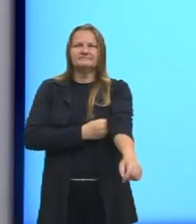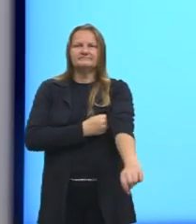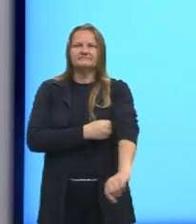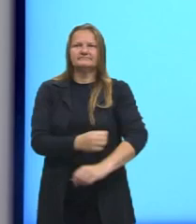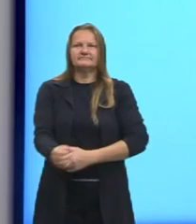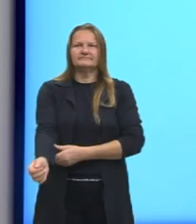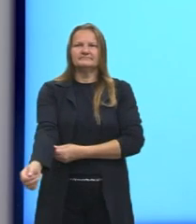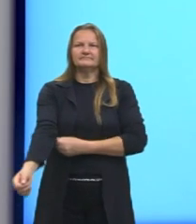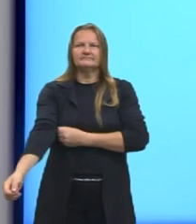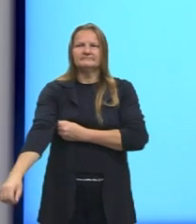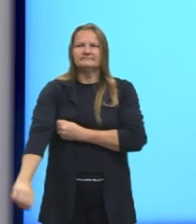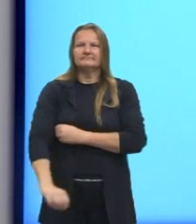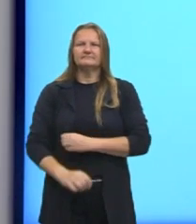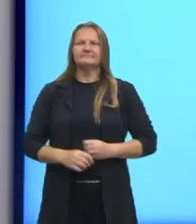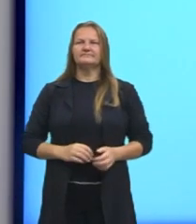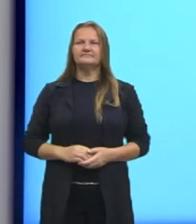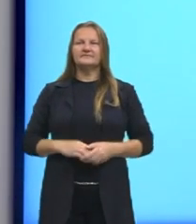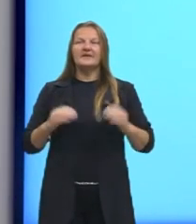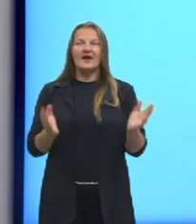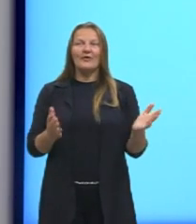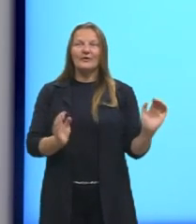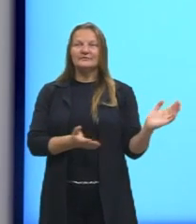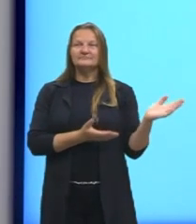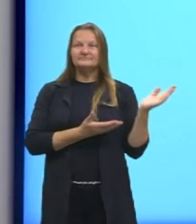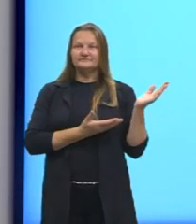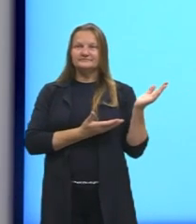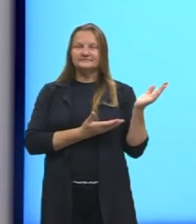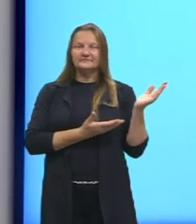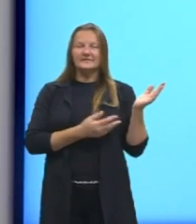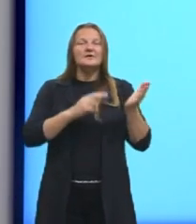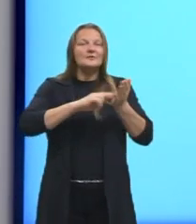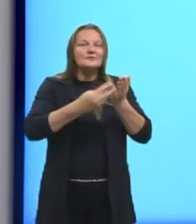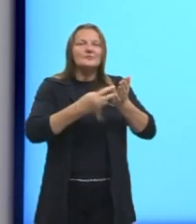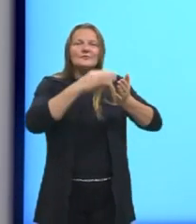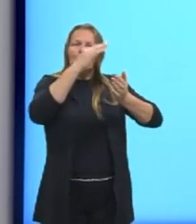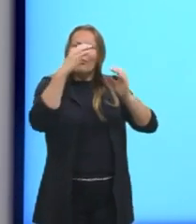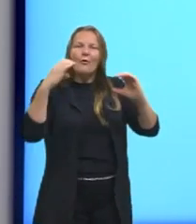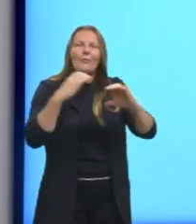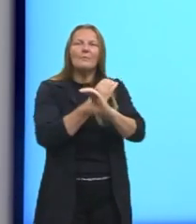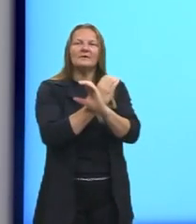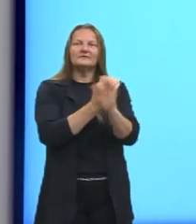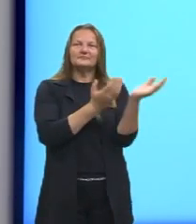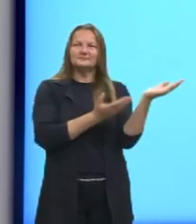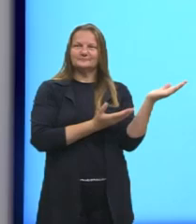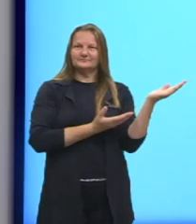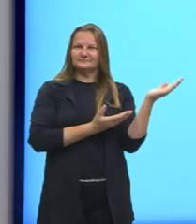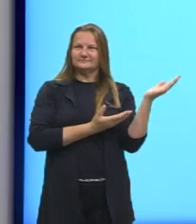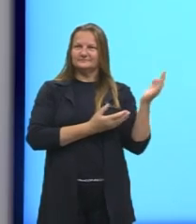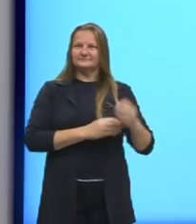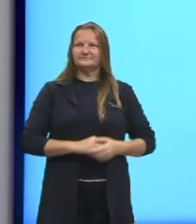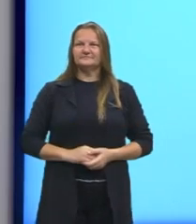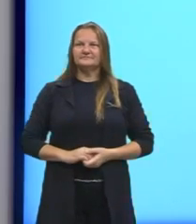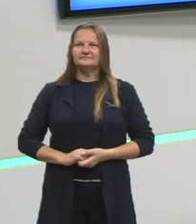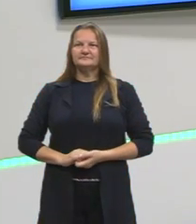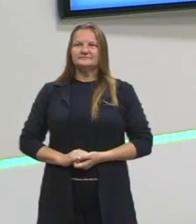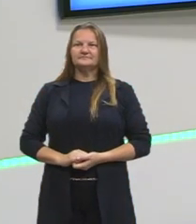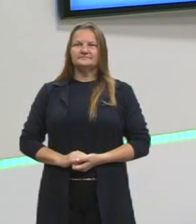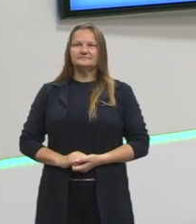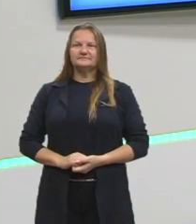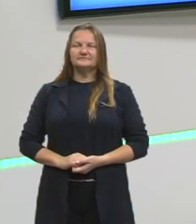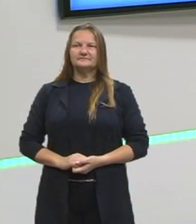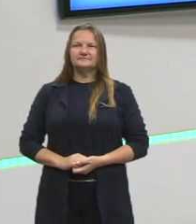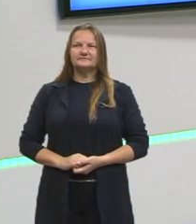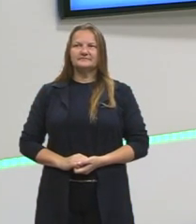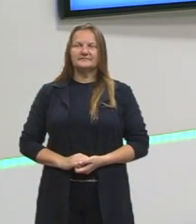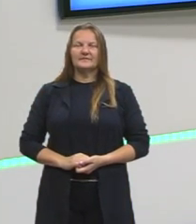Então, aqui para vocês a tradução de cada um daqueles trechinhos. bom? Então, agora, lembra que eu disse que nós íamos